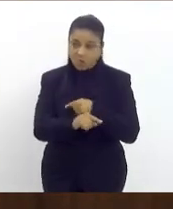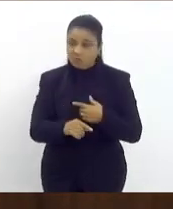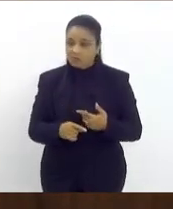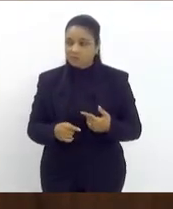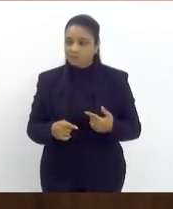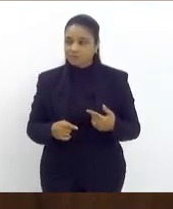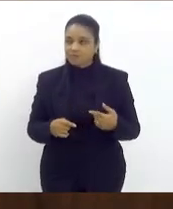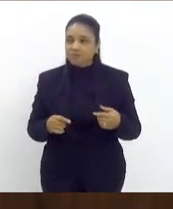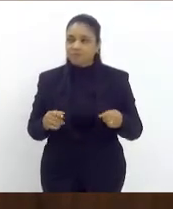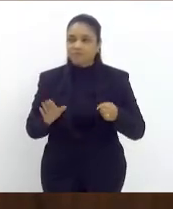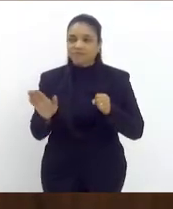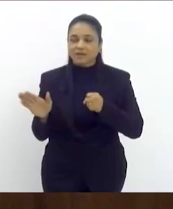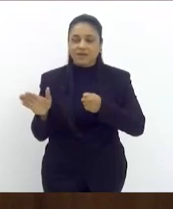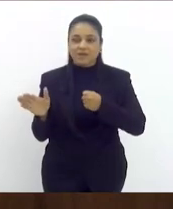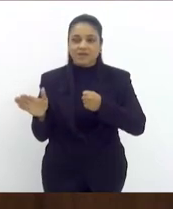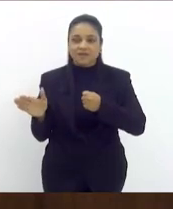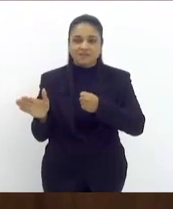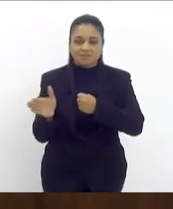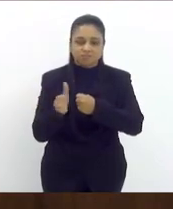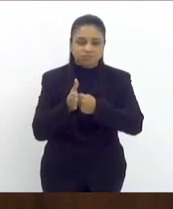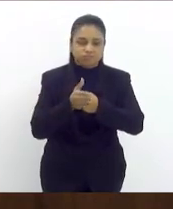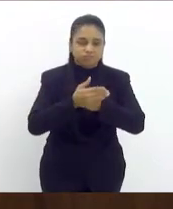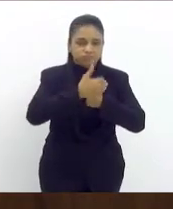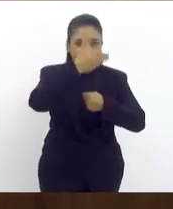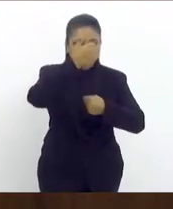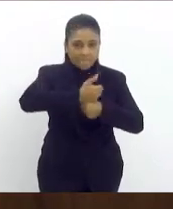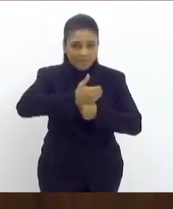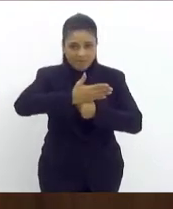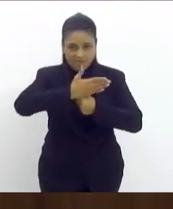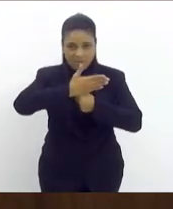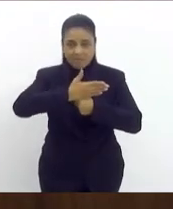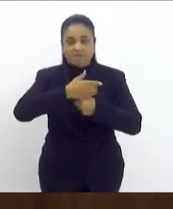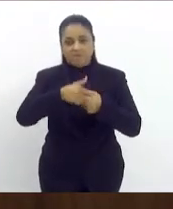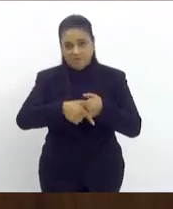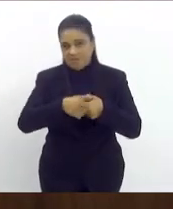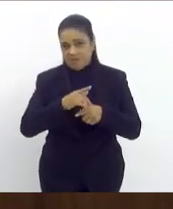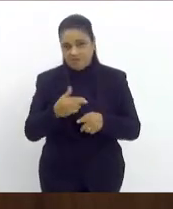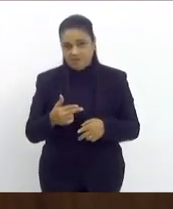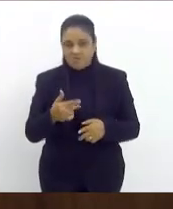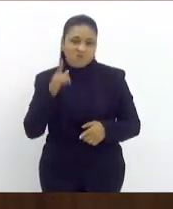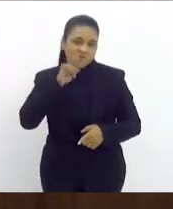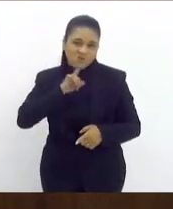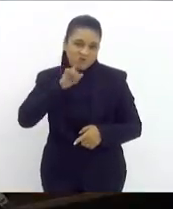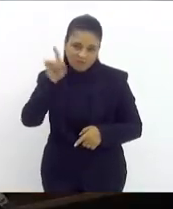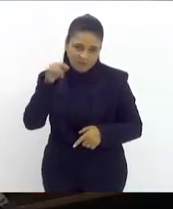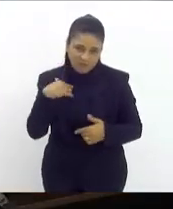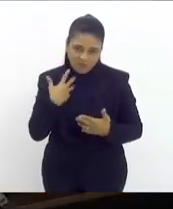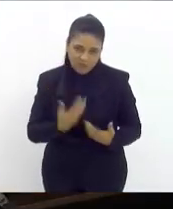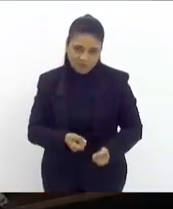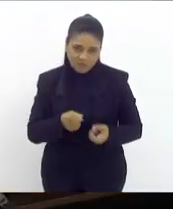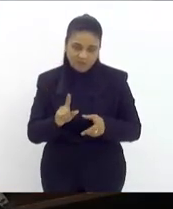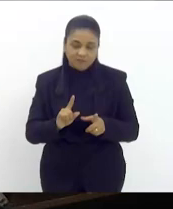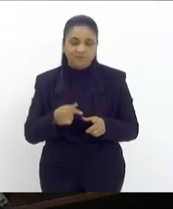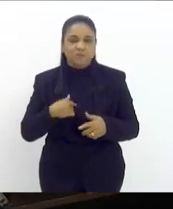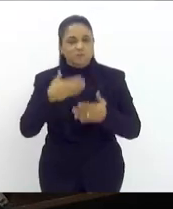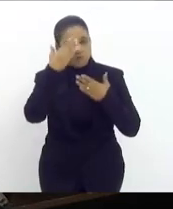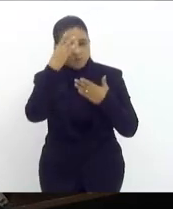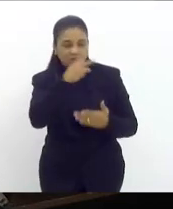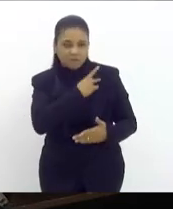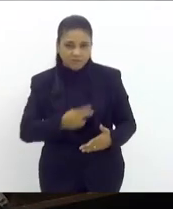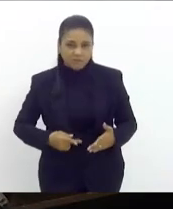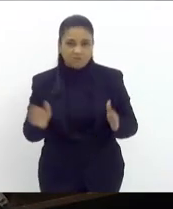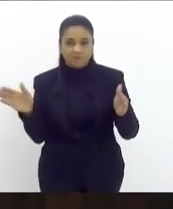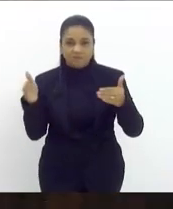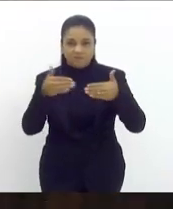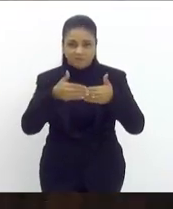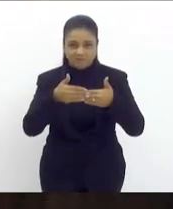é mais do que nunca é necessário ser nacionalista e não virar lata de americano muito obrigado presidenta encerrada a ordem do dia